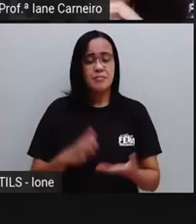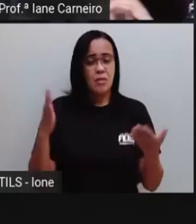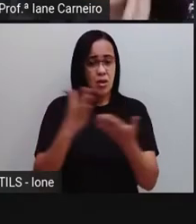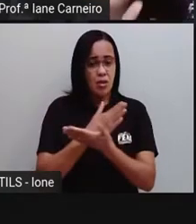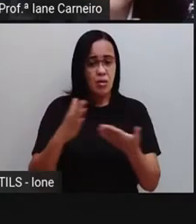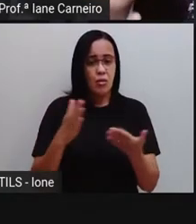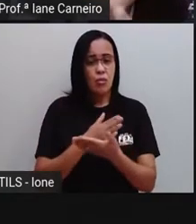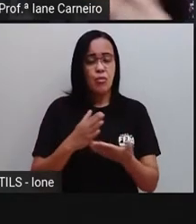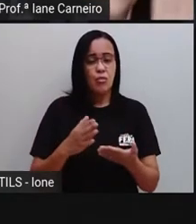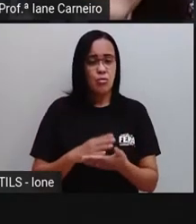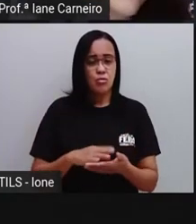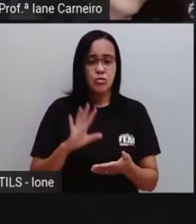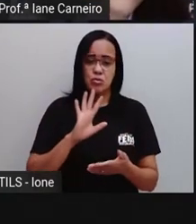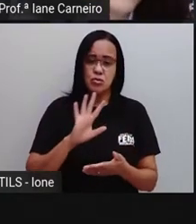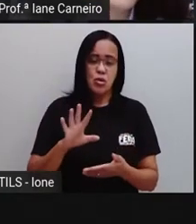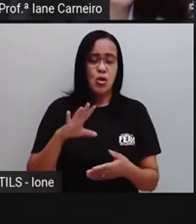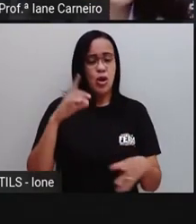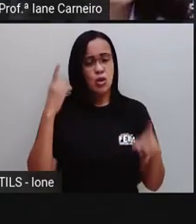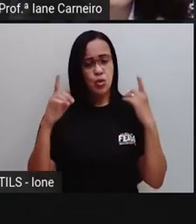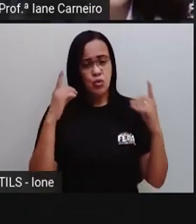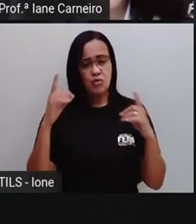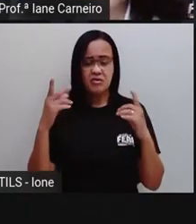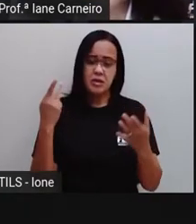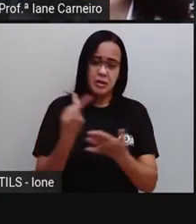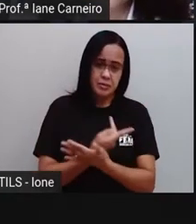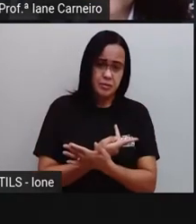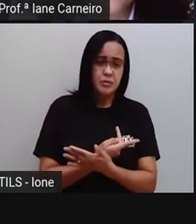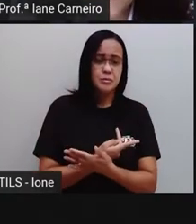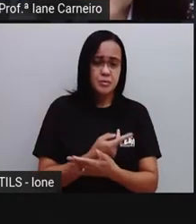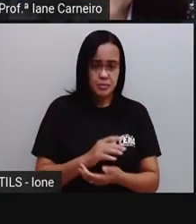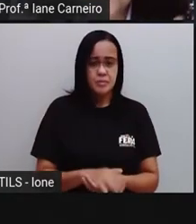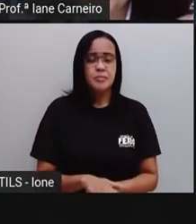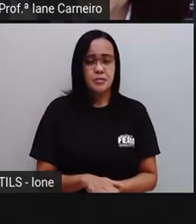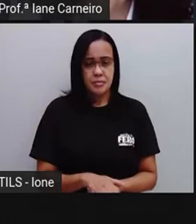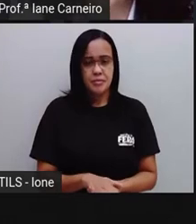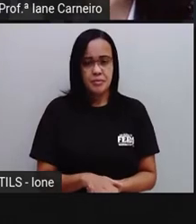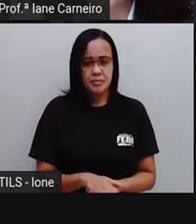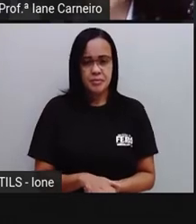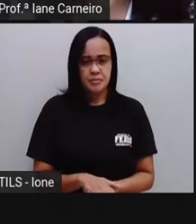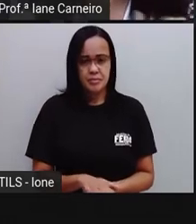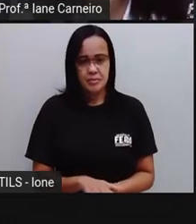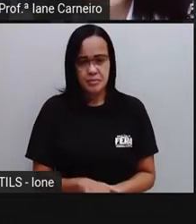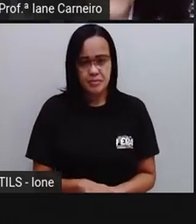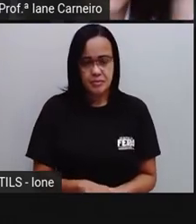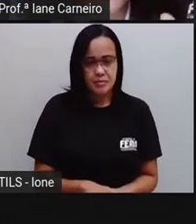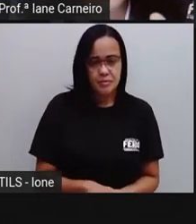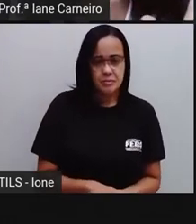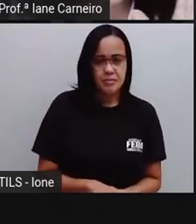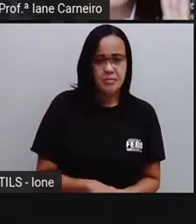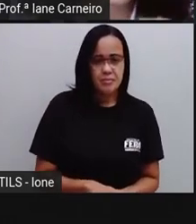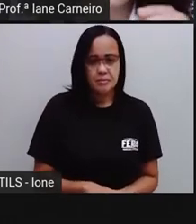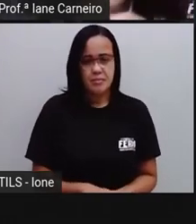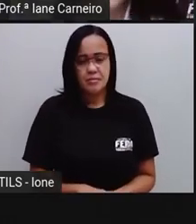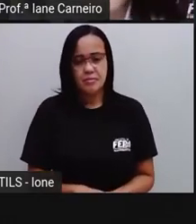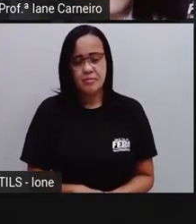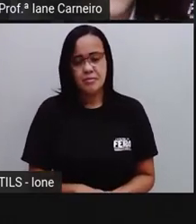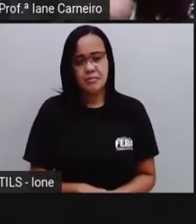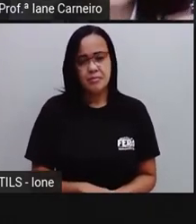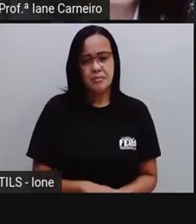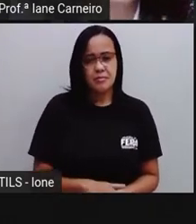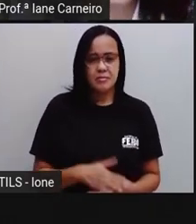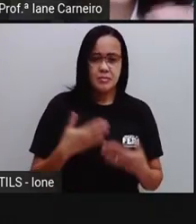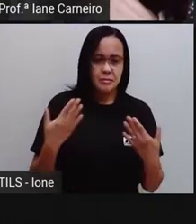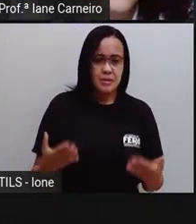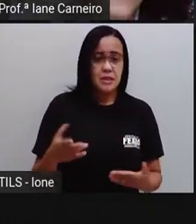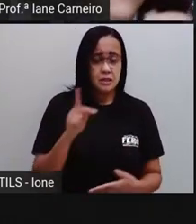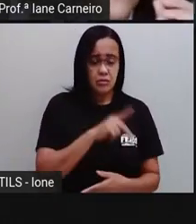que a PROC ficou em dúvida, porque vai depender do que a PROC planejou a atividade pensou, né? Como não foi a PROC, uma outra PRO da internet, pode ser que ela